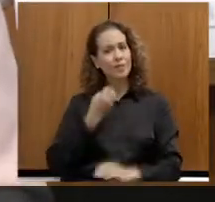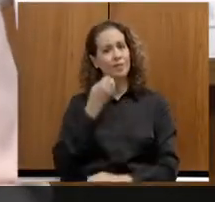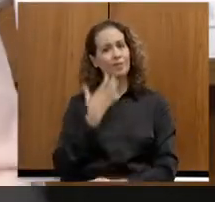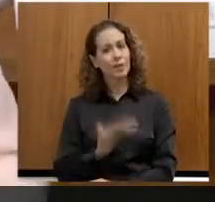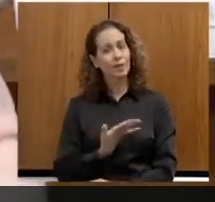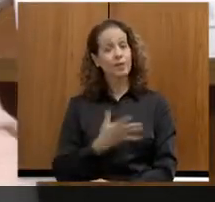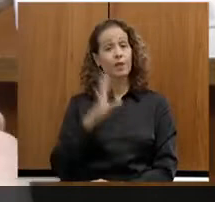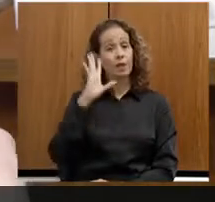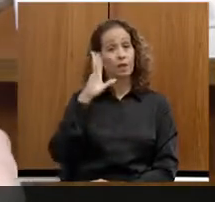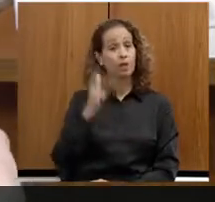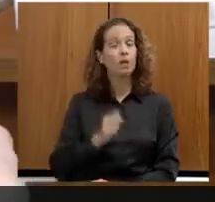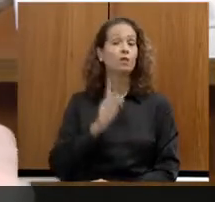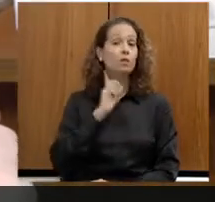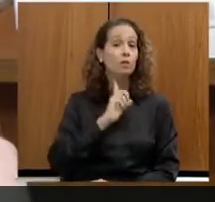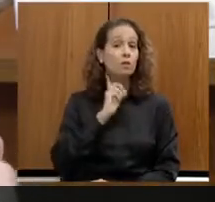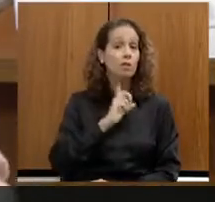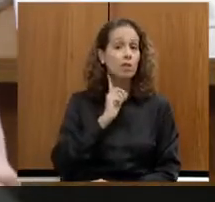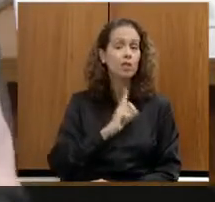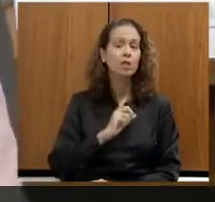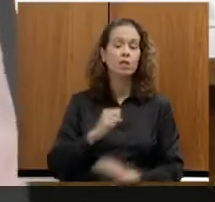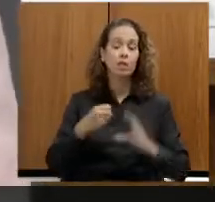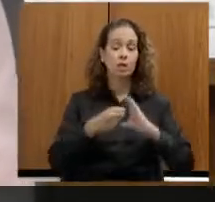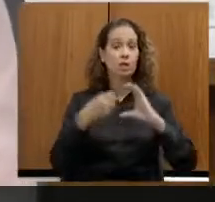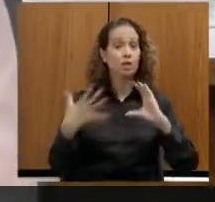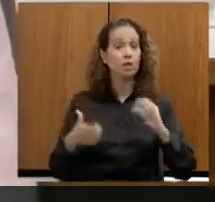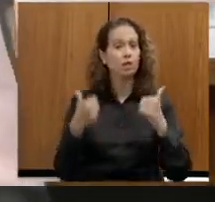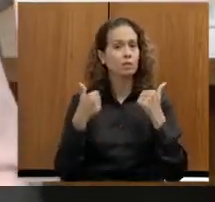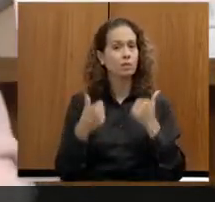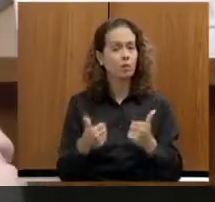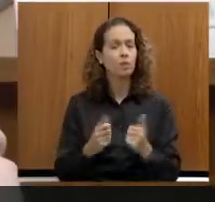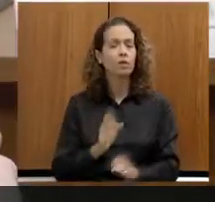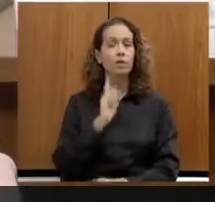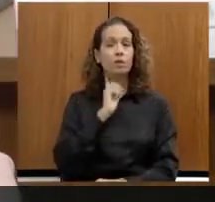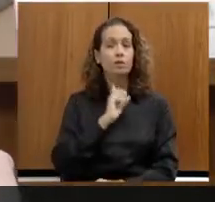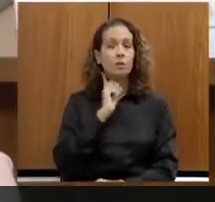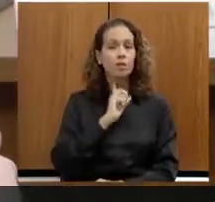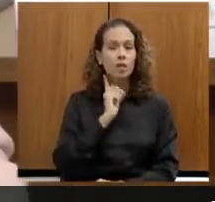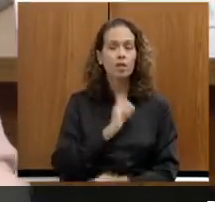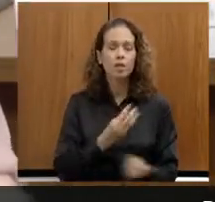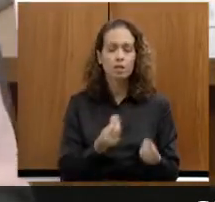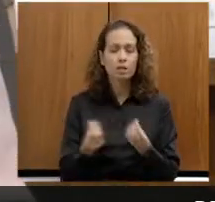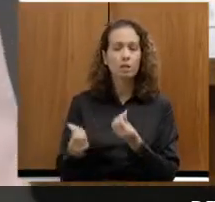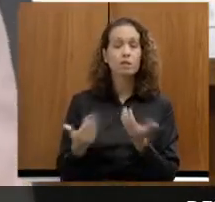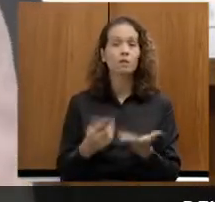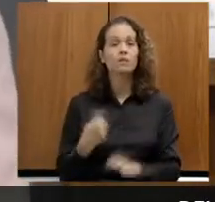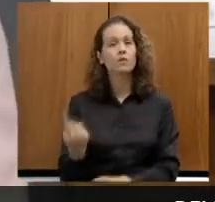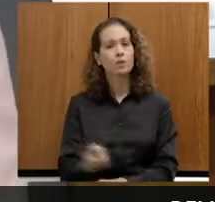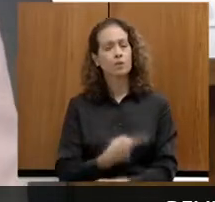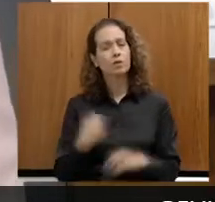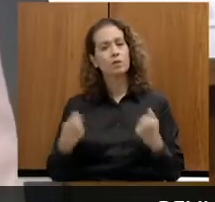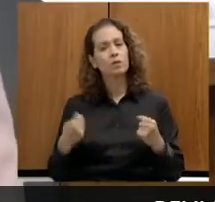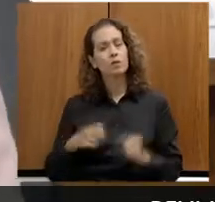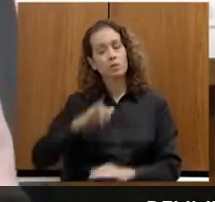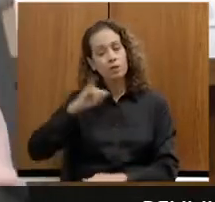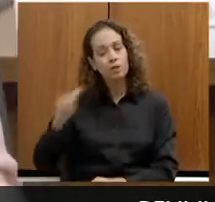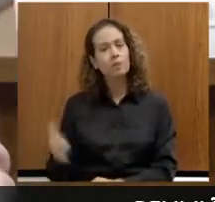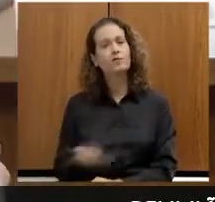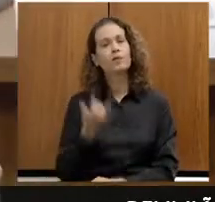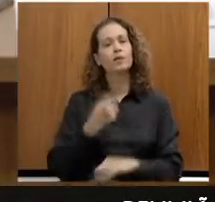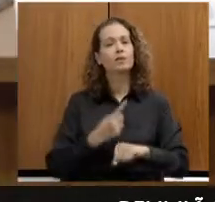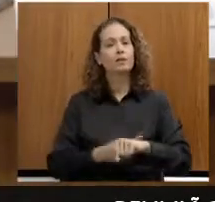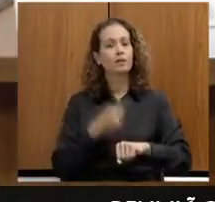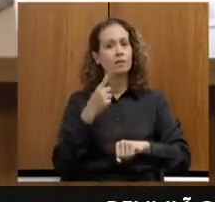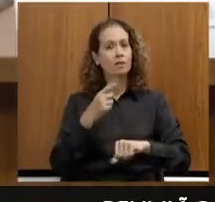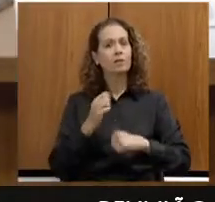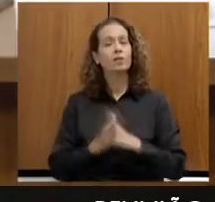Minas tem uma característica, os mineiros são sensíveis aos outros mineiros. E a gente tem que aproveitar essa oportunidade nesse momento para